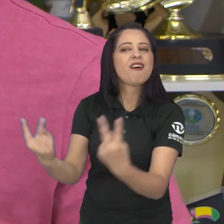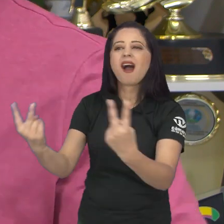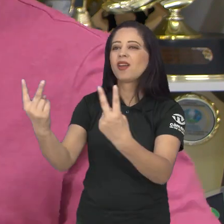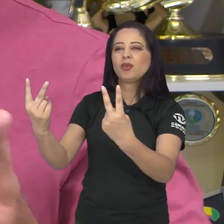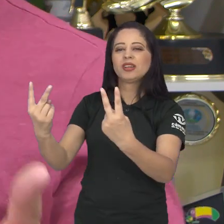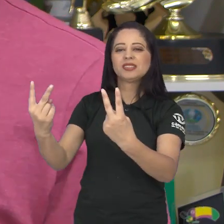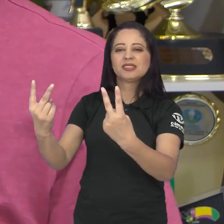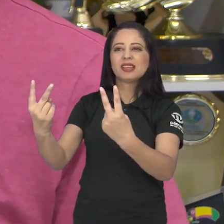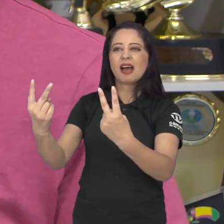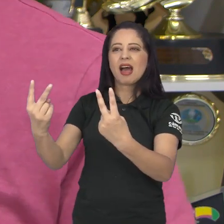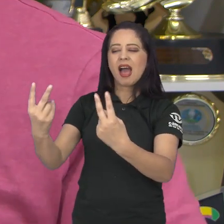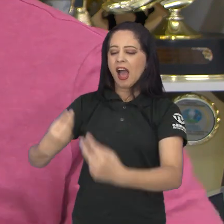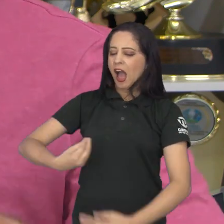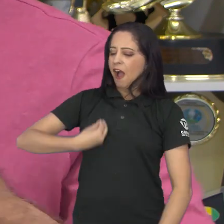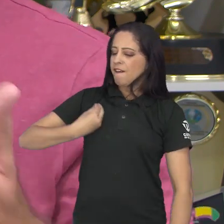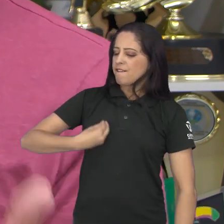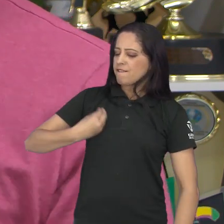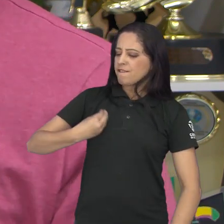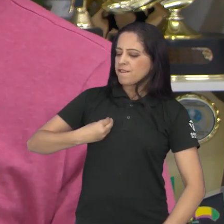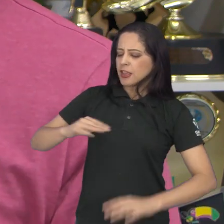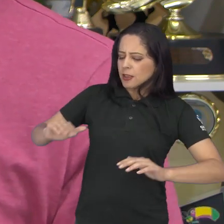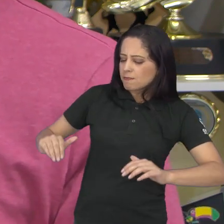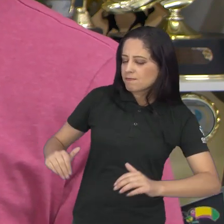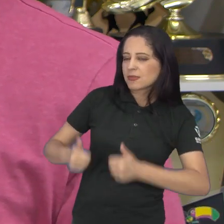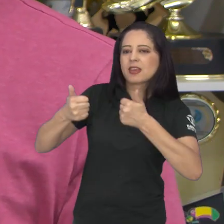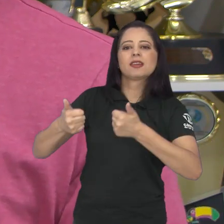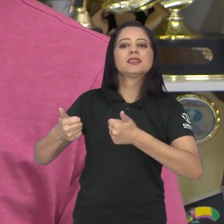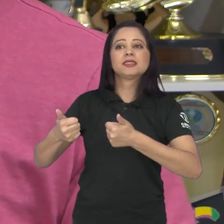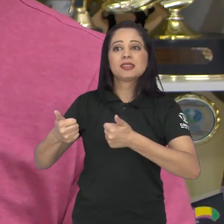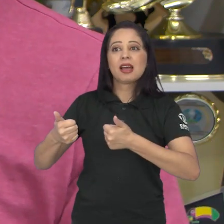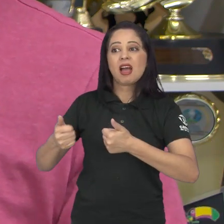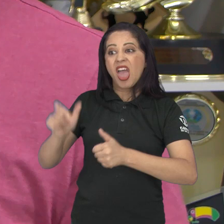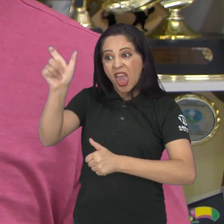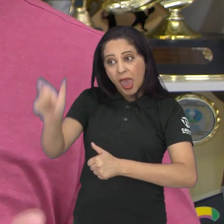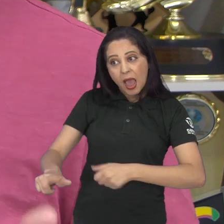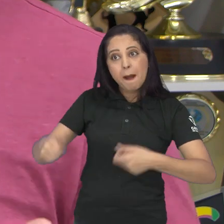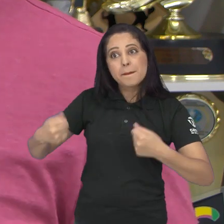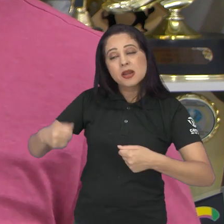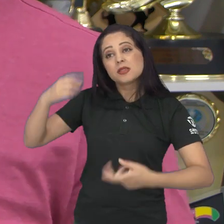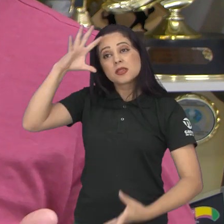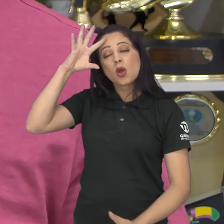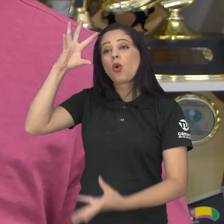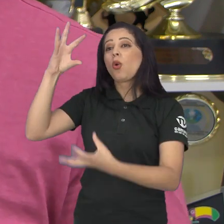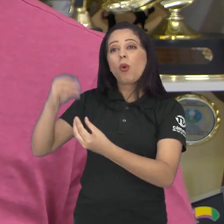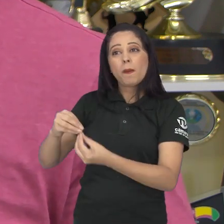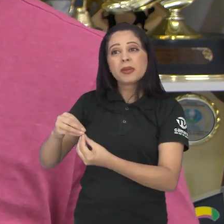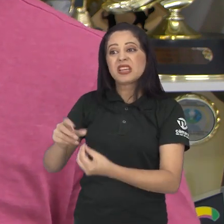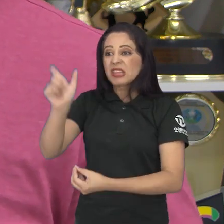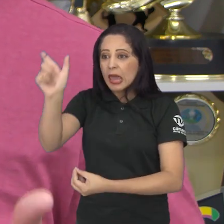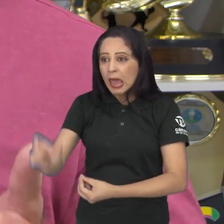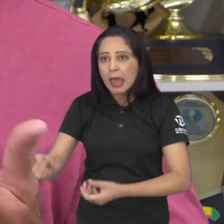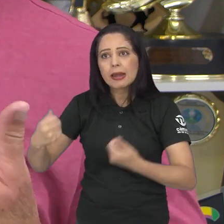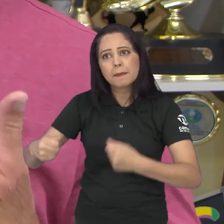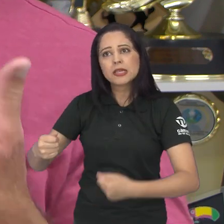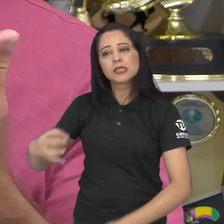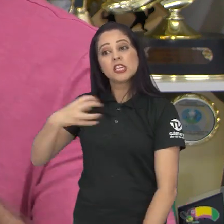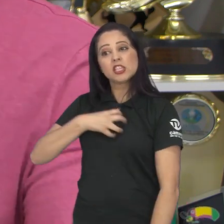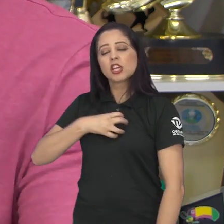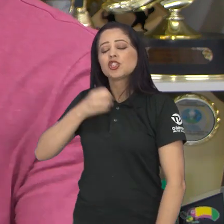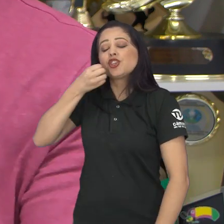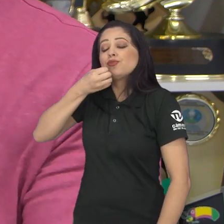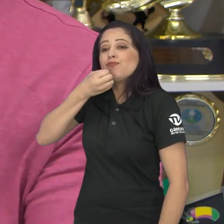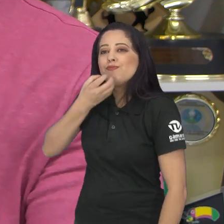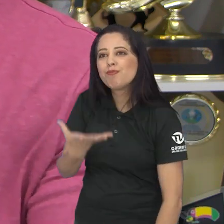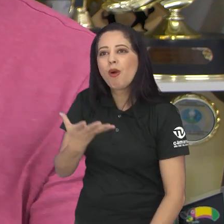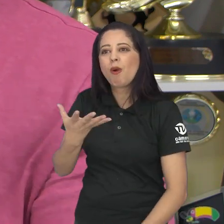algo na vida, ser alguém, a desenvolver alguma coisa para o próximo ajuda, porque ele tem que entender a importância que é dele ser